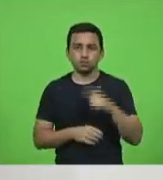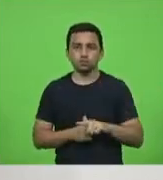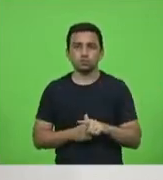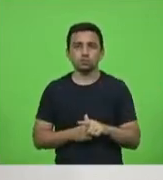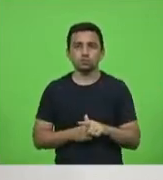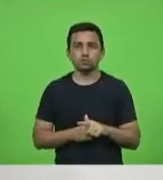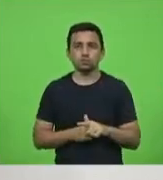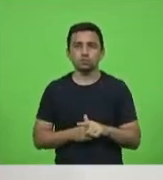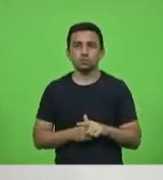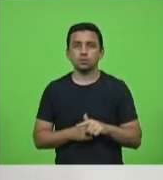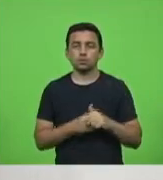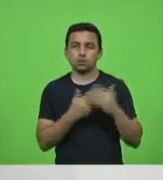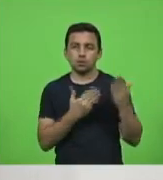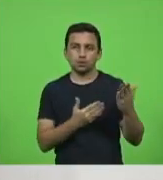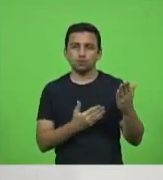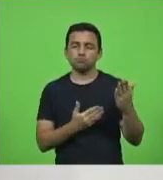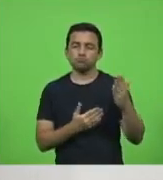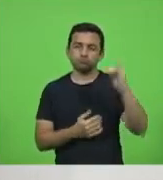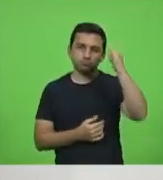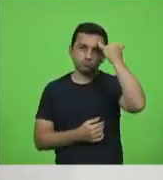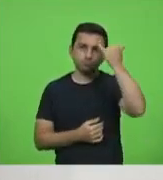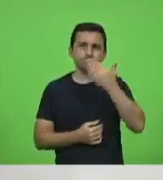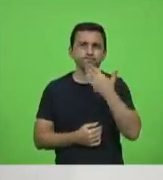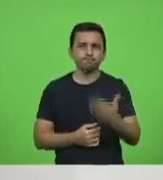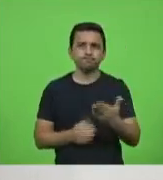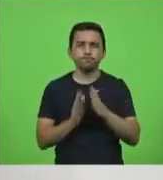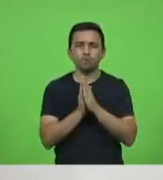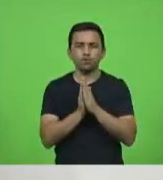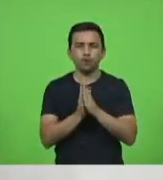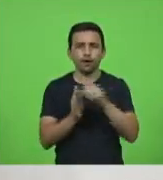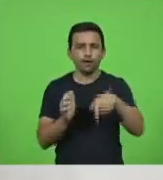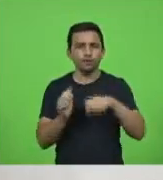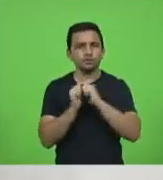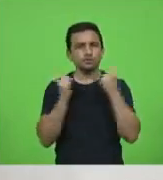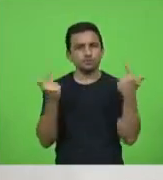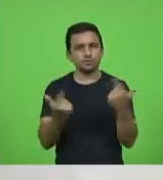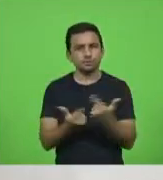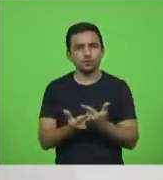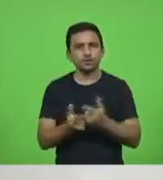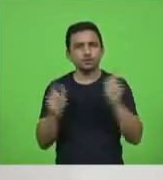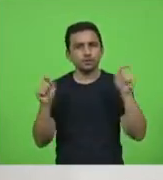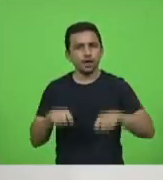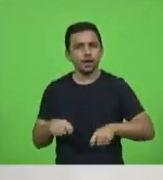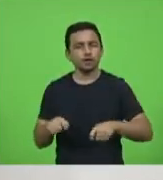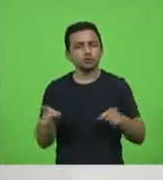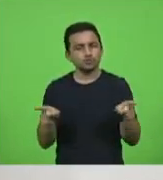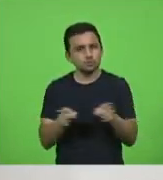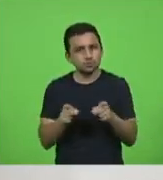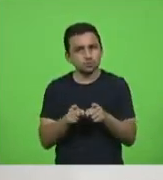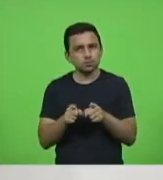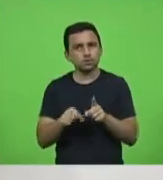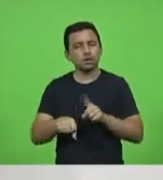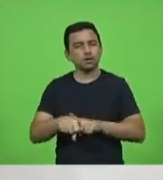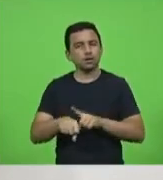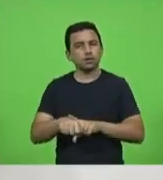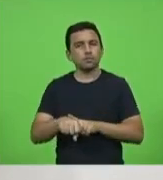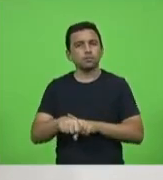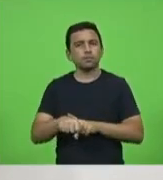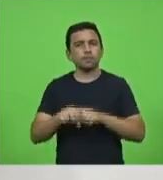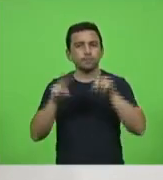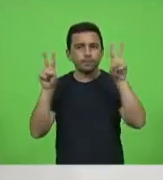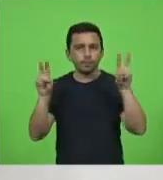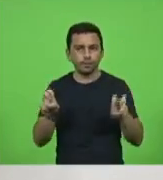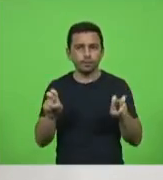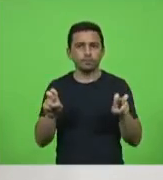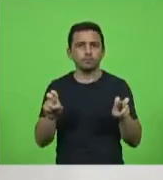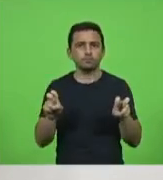presença do deputado Jair Mioto rogando a esta casa que a gente possa, no menor prazo possível, discutir esta matéria que